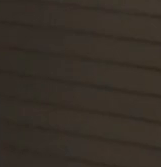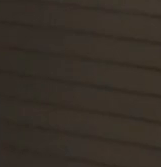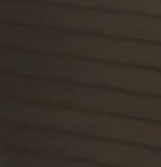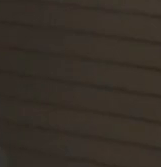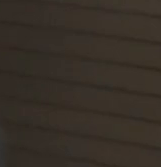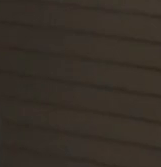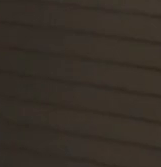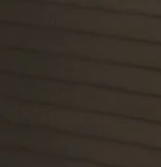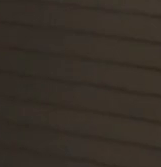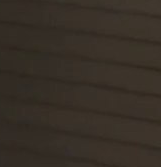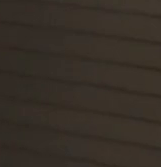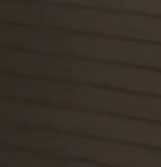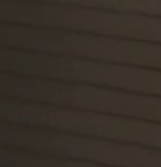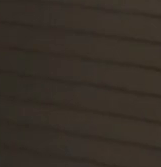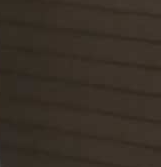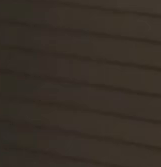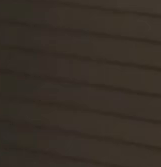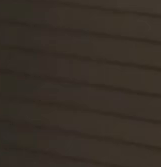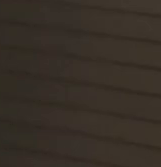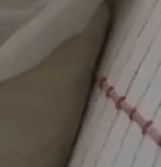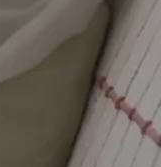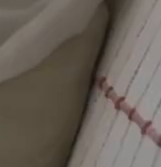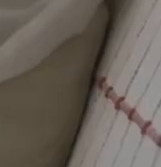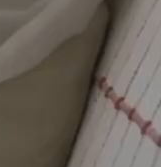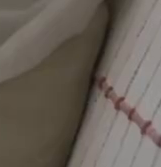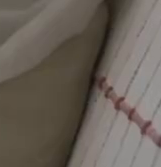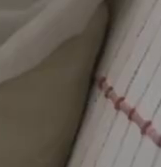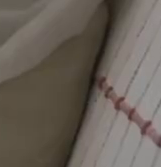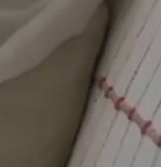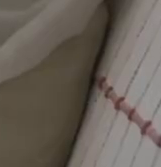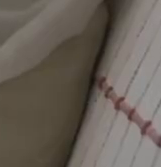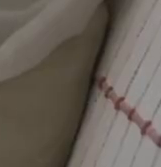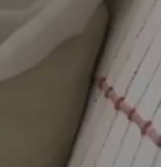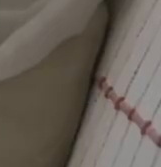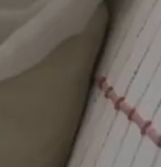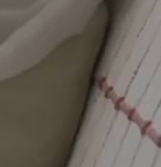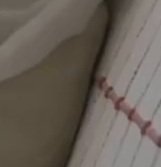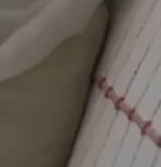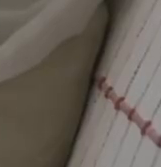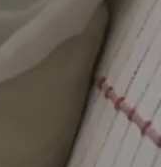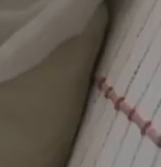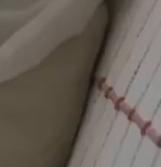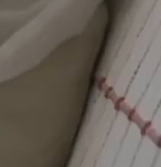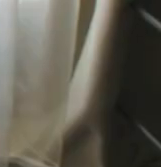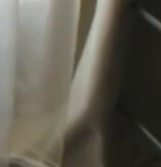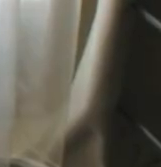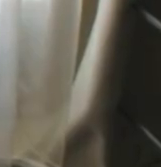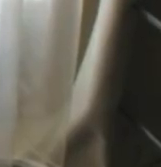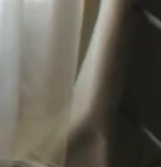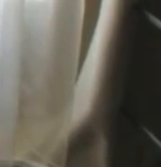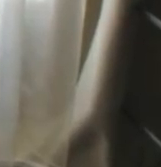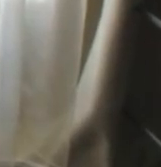violência seja a violência que for outro projeto que tramita na assembleia legislativa voltado aos idosos